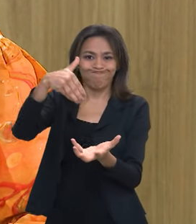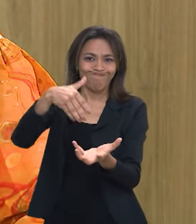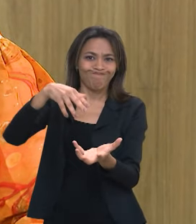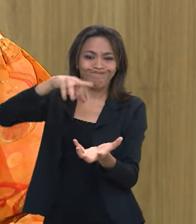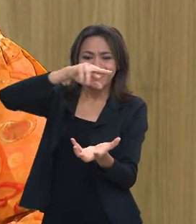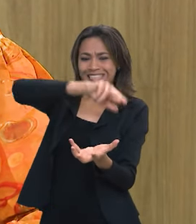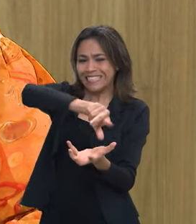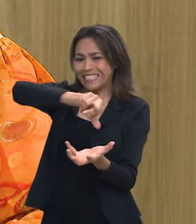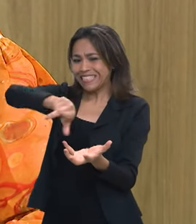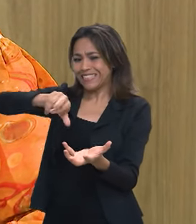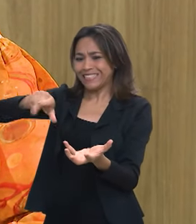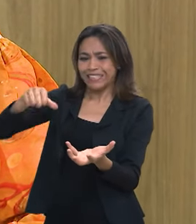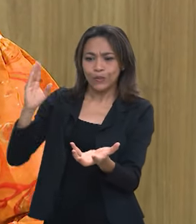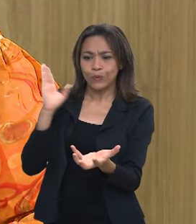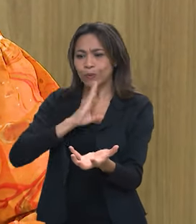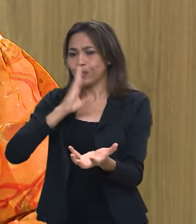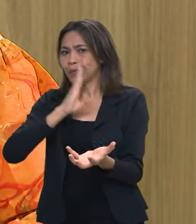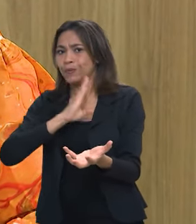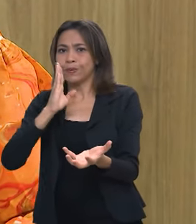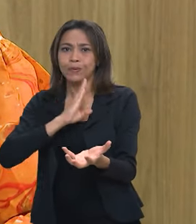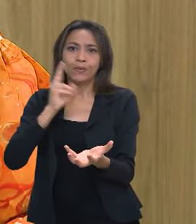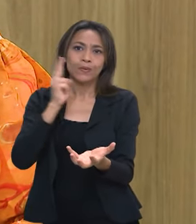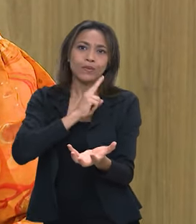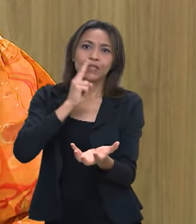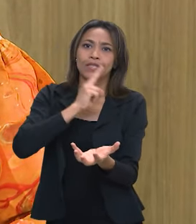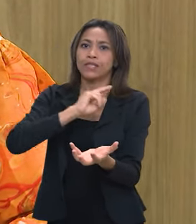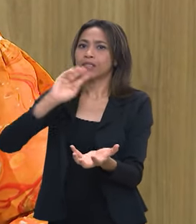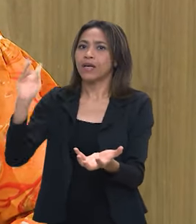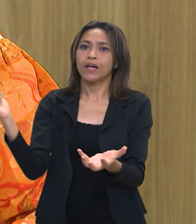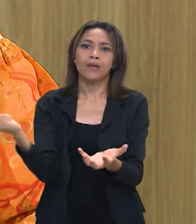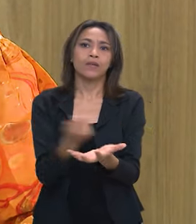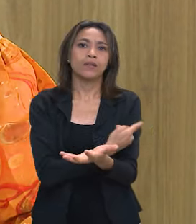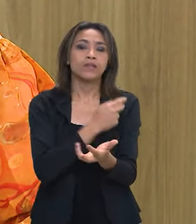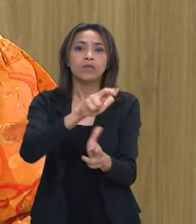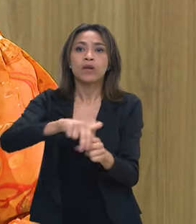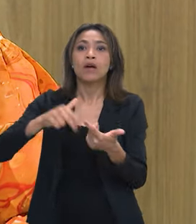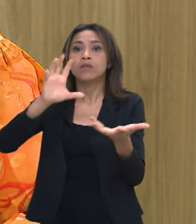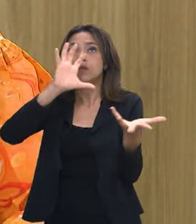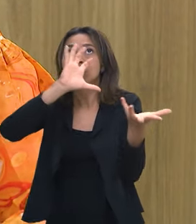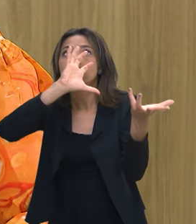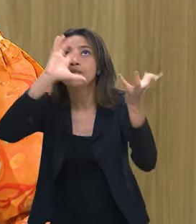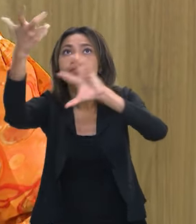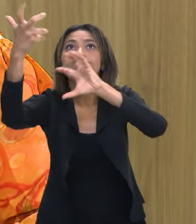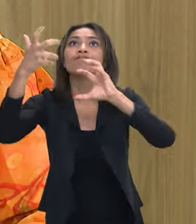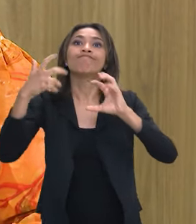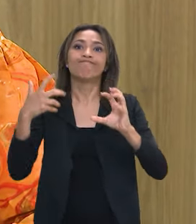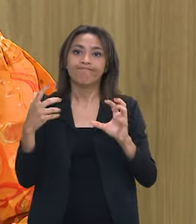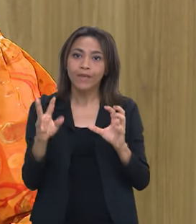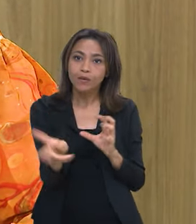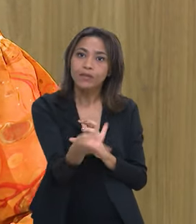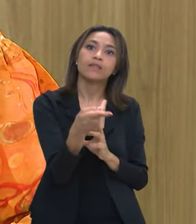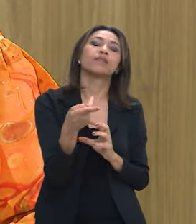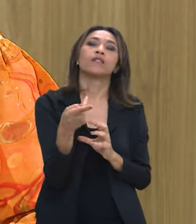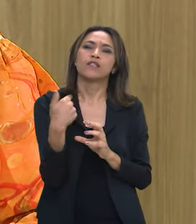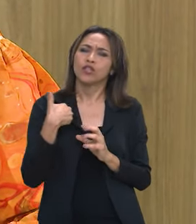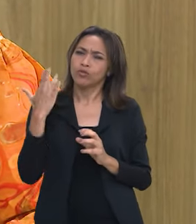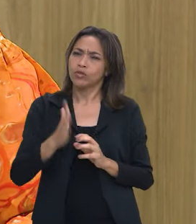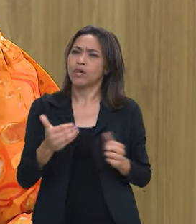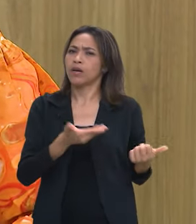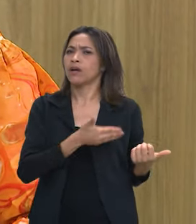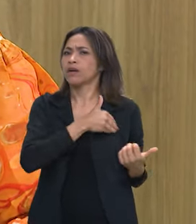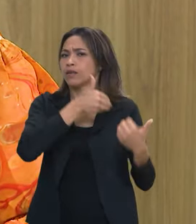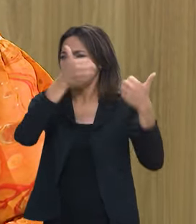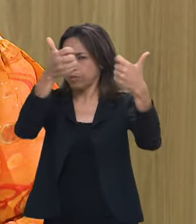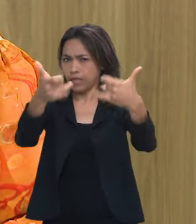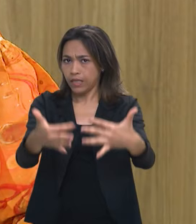com essas novas emergências que tem a ver com o aquecimento global com mudanças climáticas